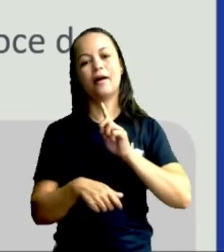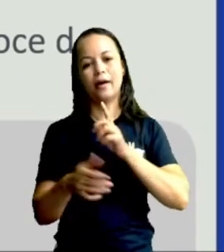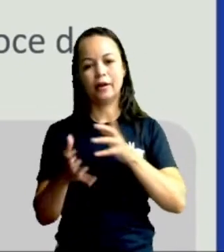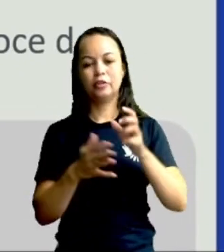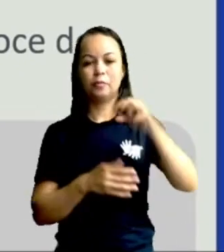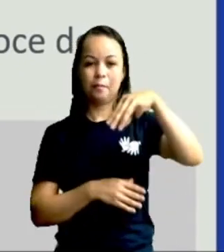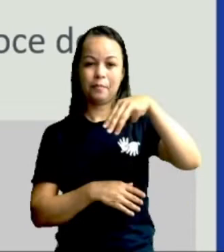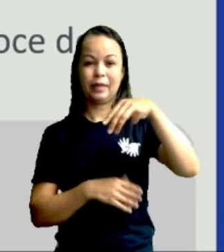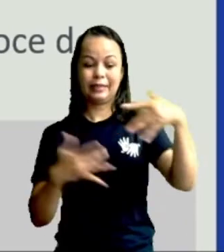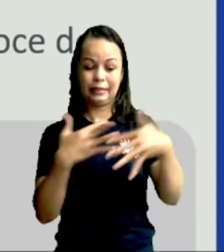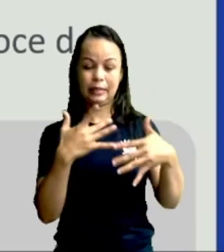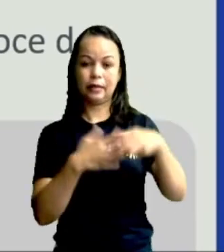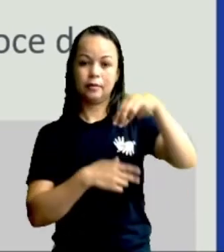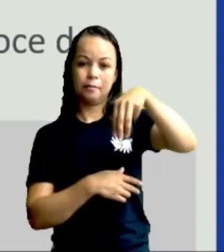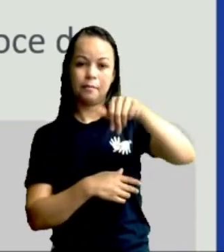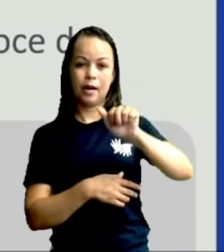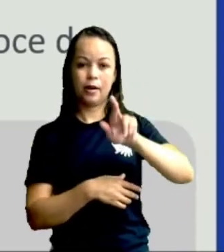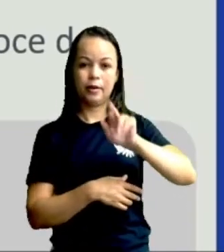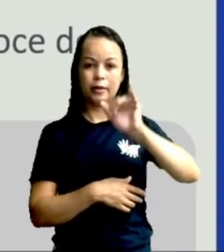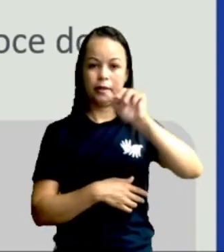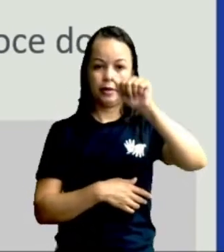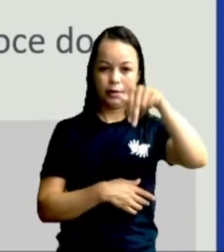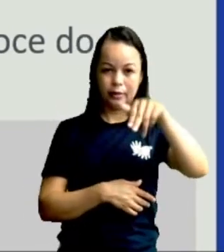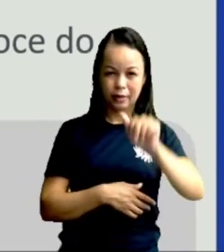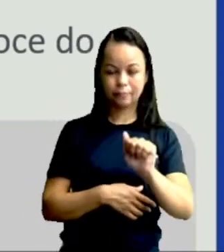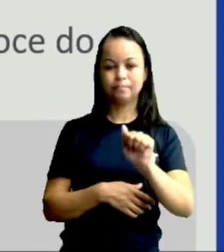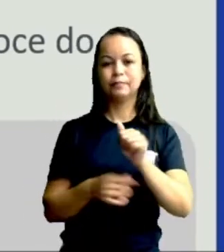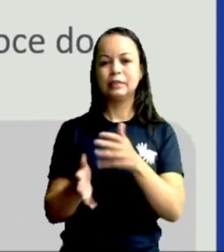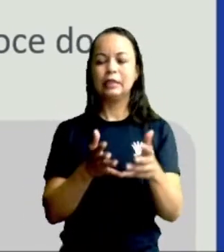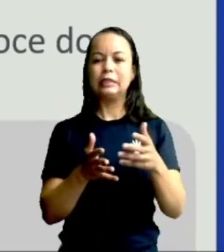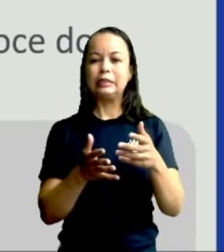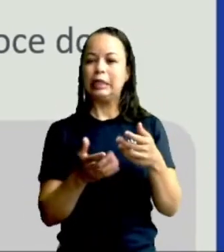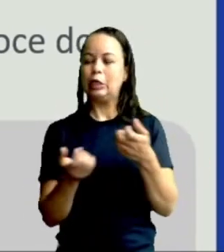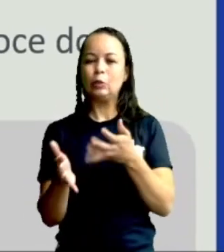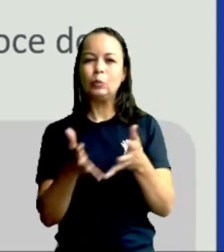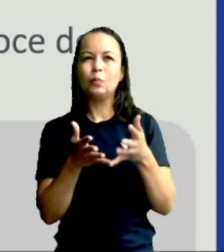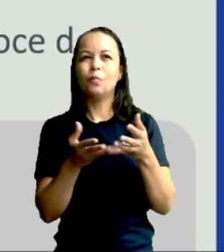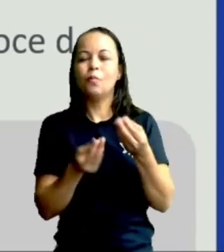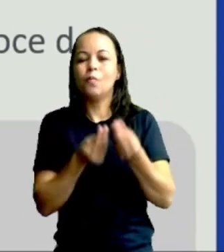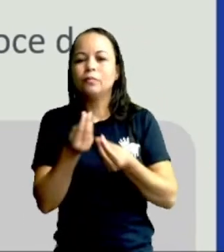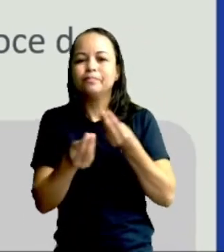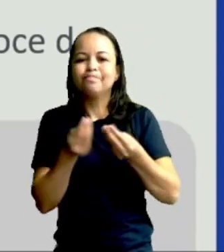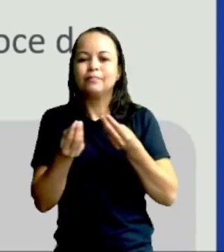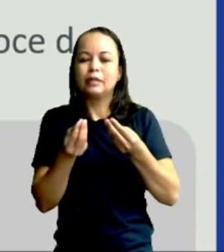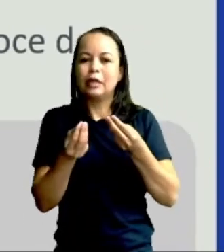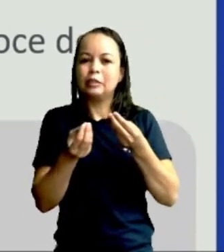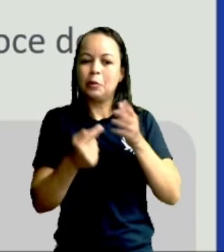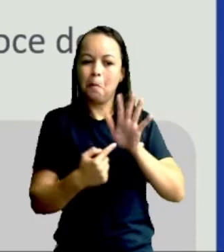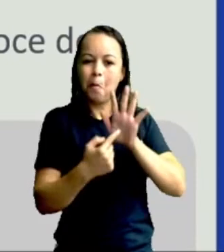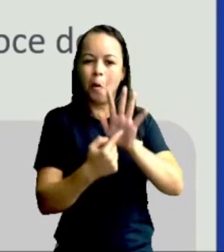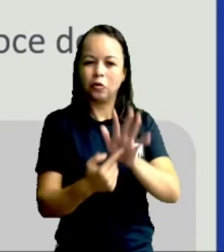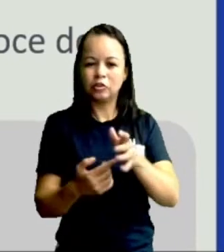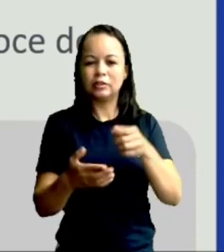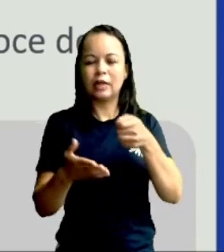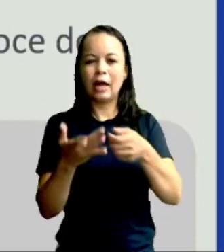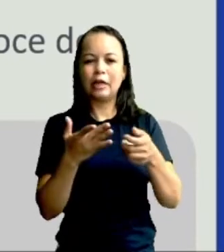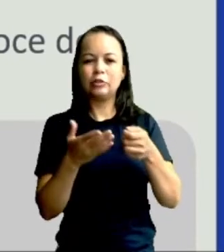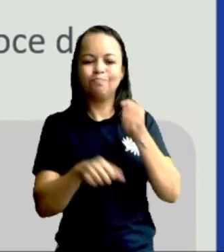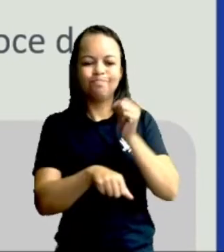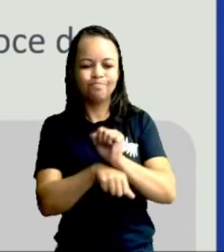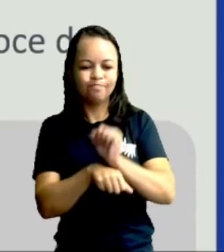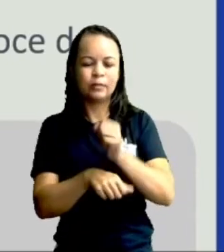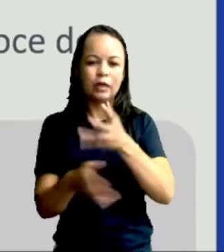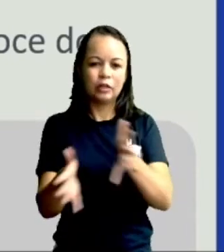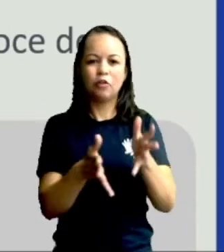de Mariana, que é conhecido, em Minas Gerais, nenhuma das ações reparatórias esperadas